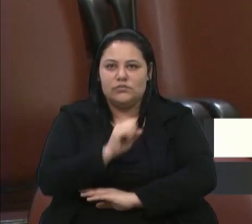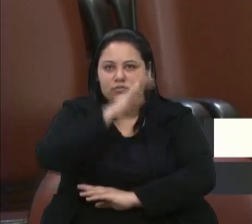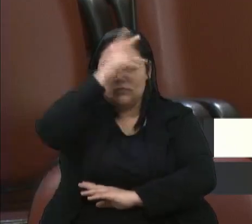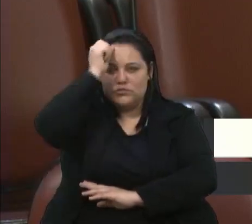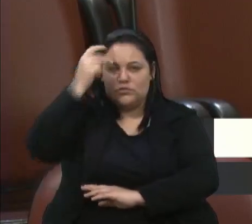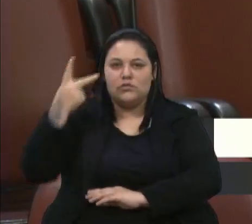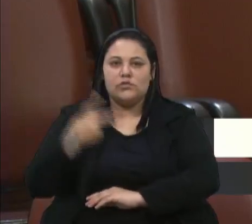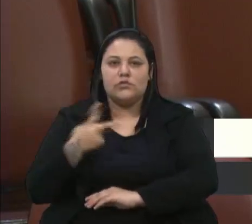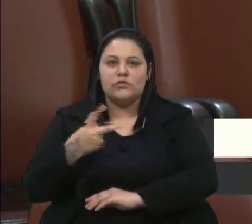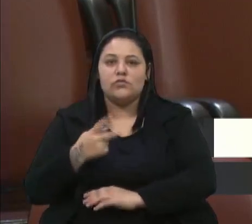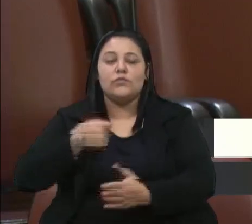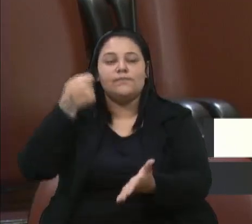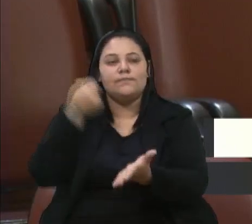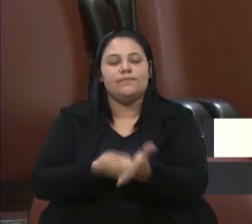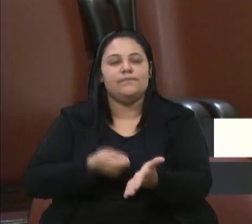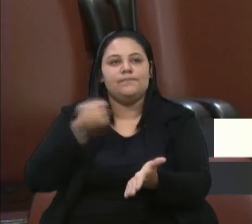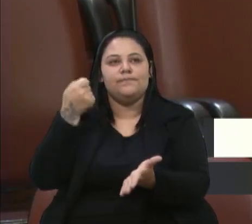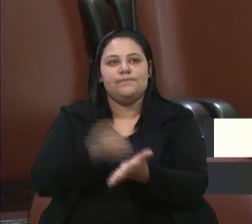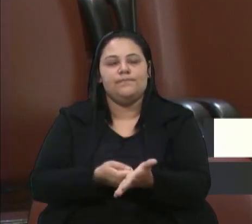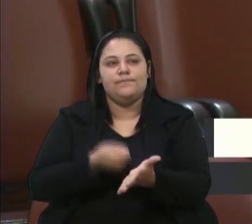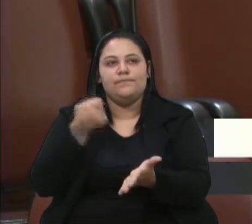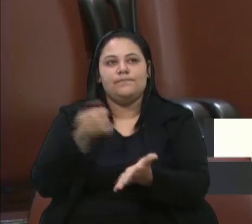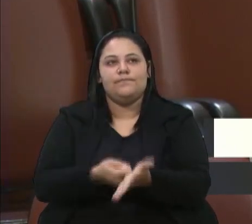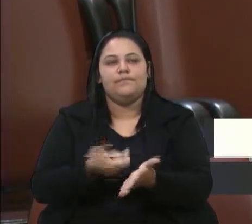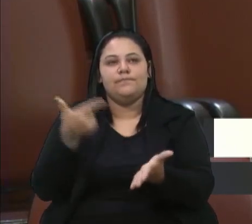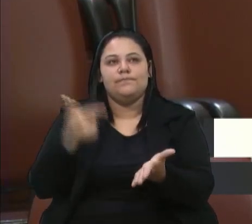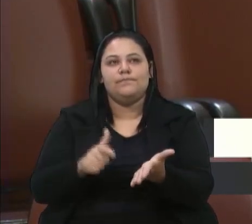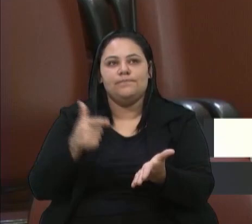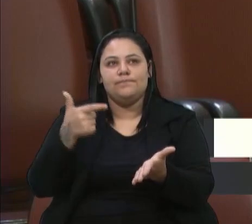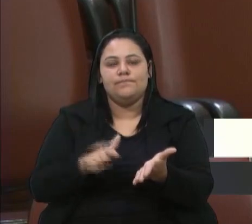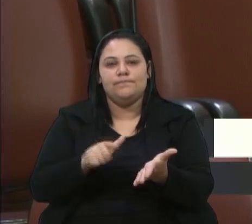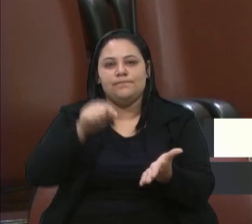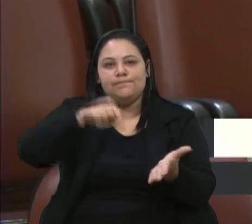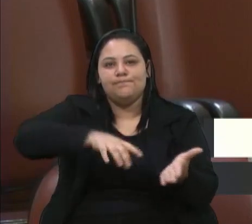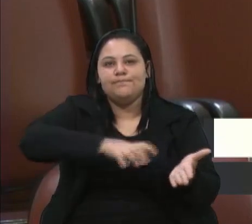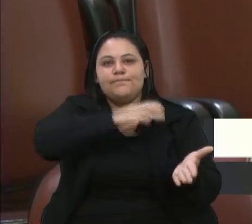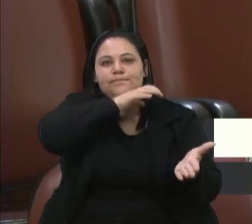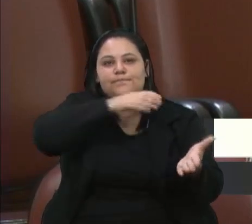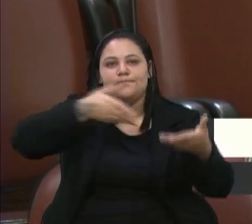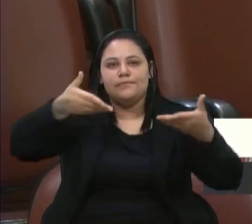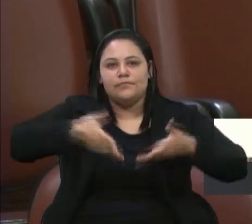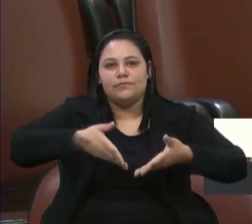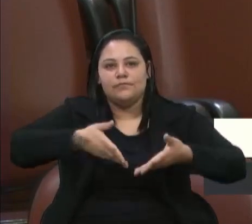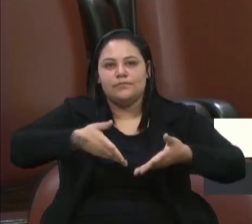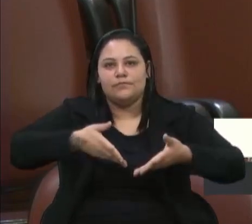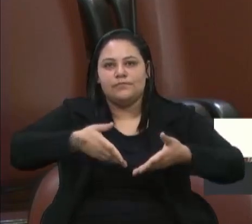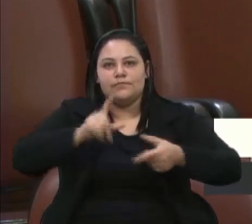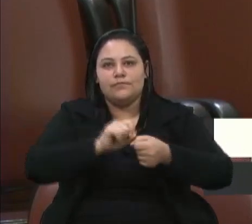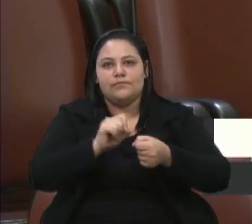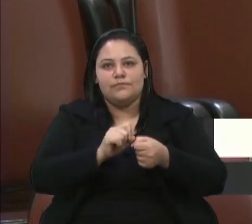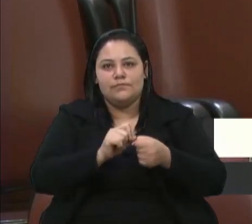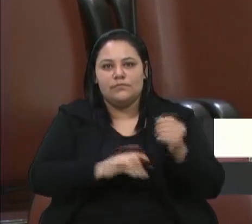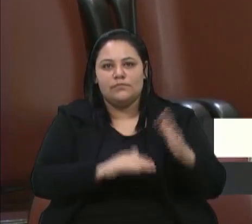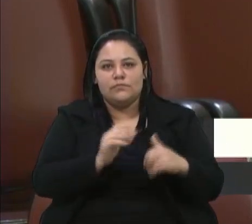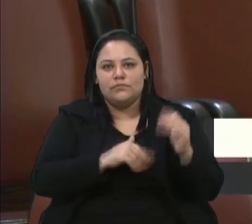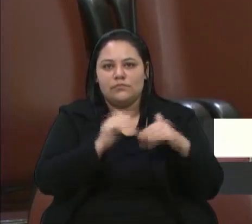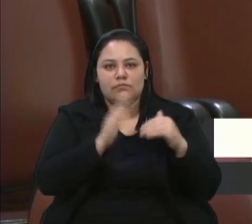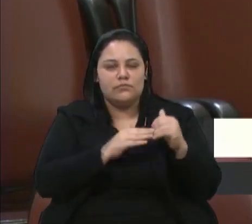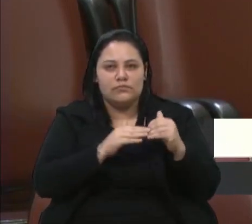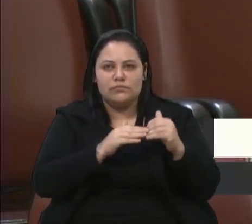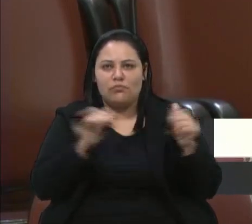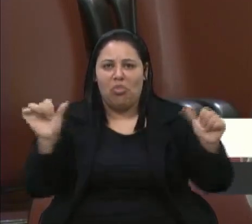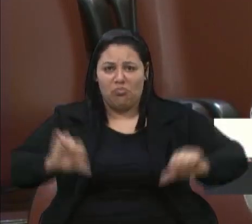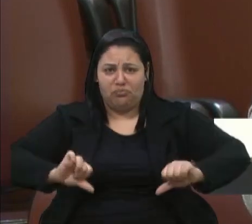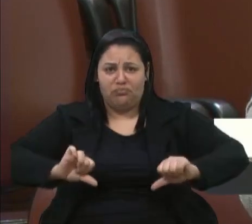o que eu bato e insisto na tecla, esse terreno agora que foi destinado para a construção da URGS não vai valer mais? O